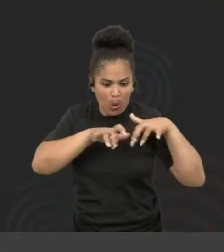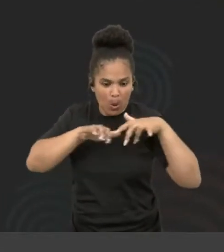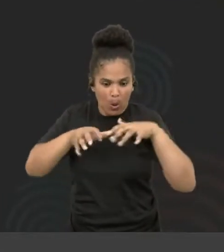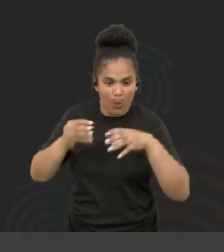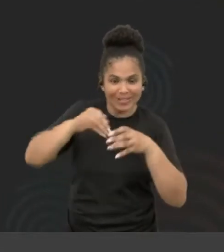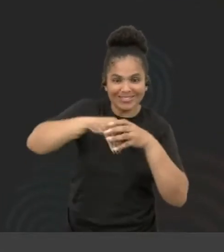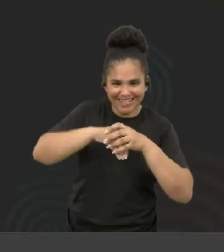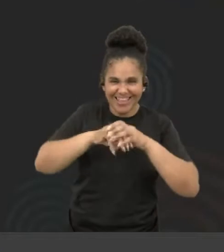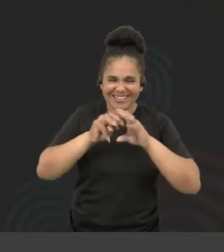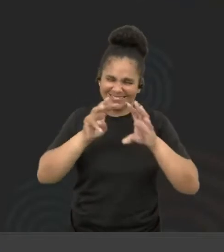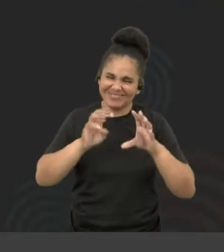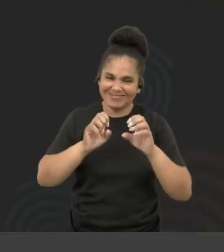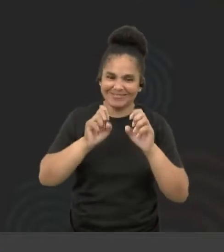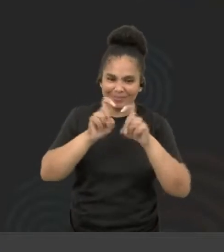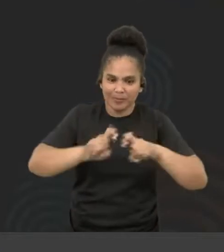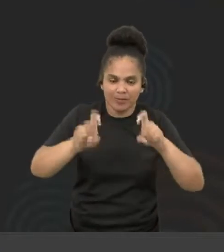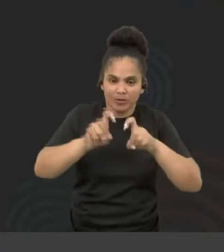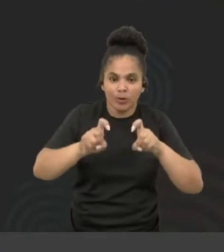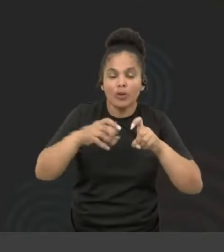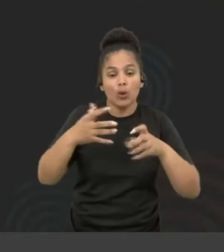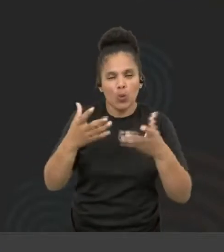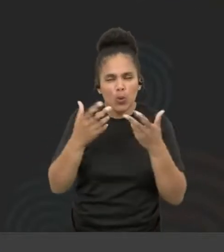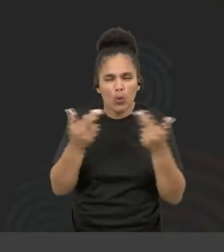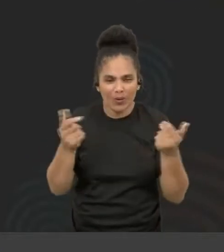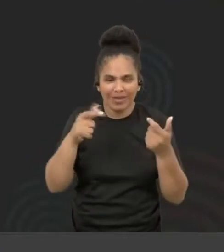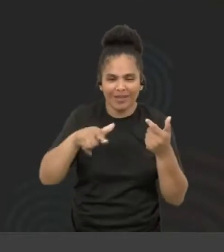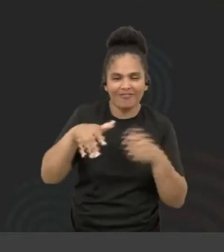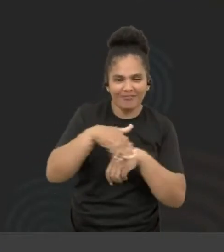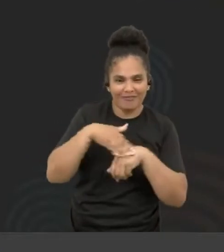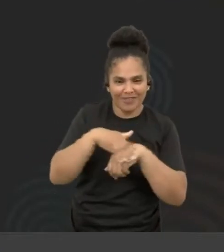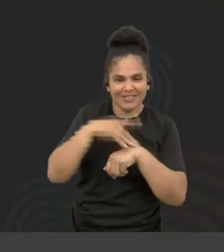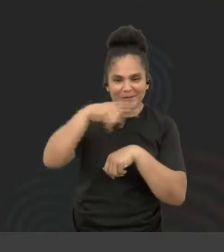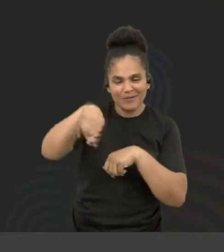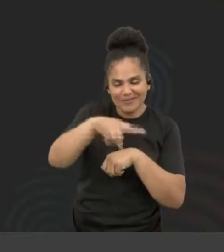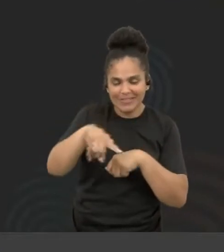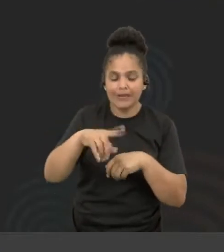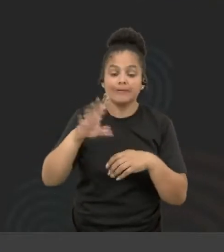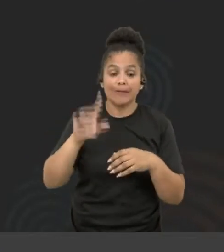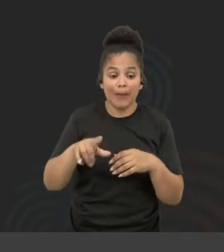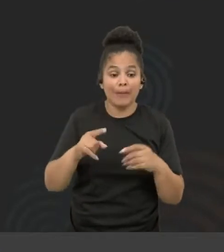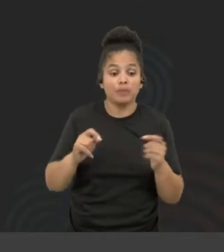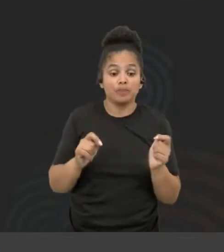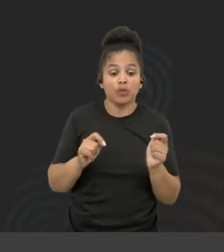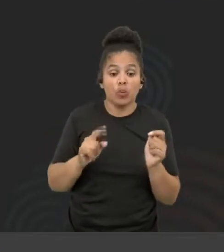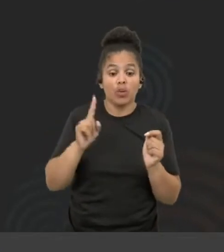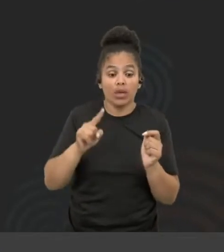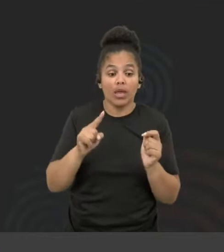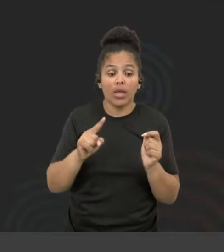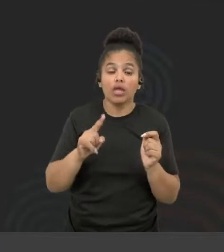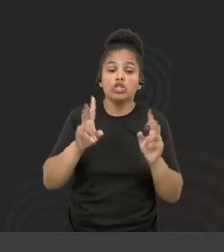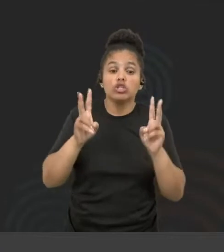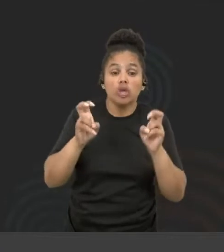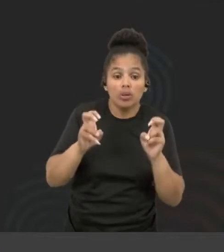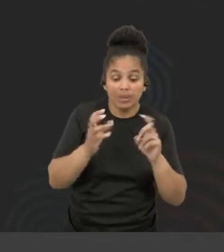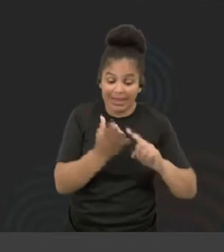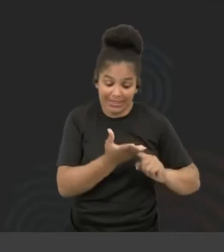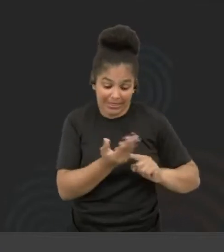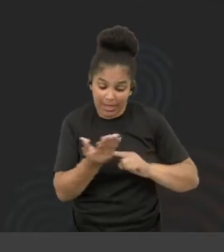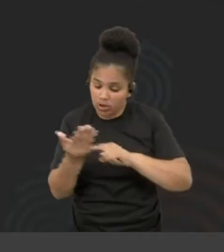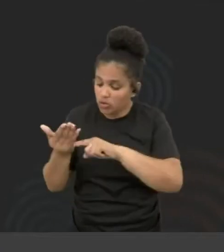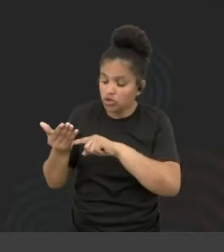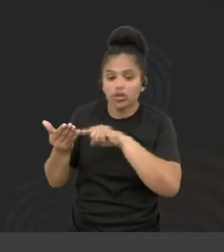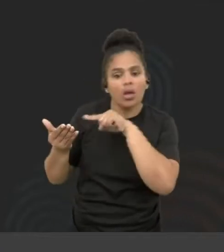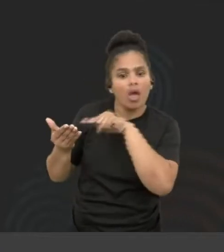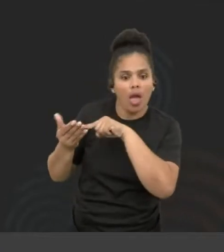muito importantes, antes que eu queria conversar com vocês, que eu acho que o primeiro é o fato da tecnologia ser o